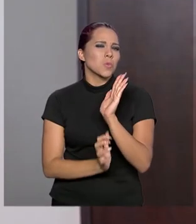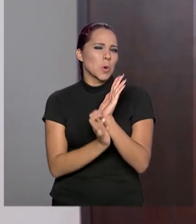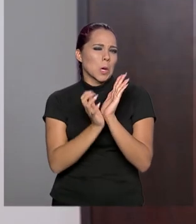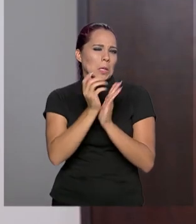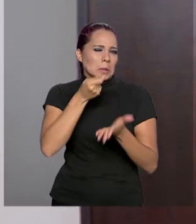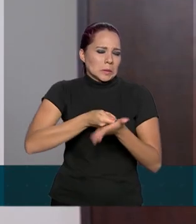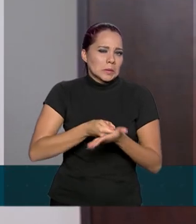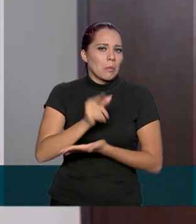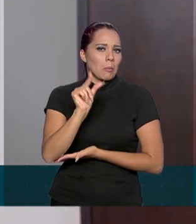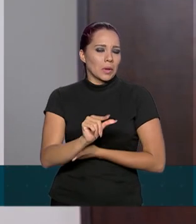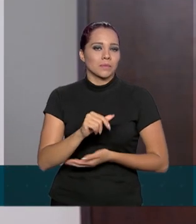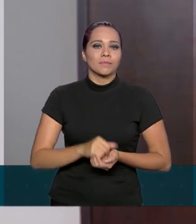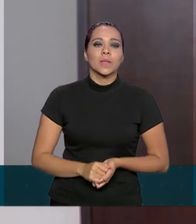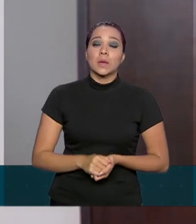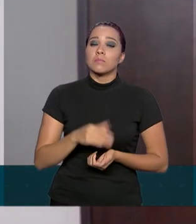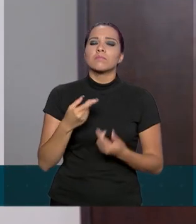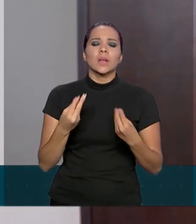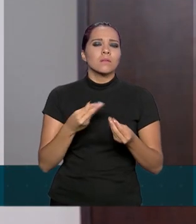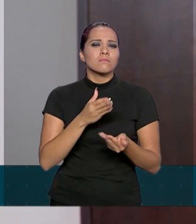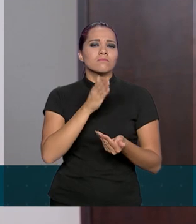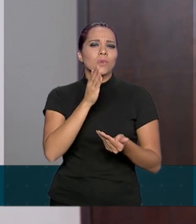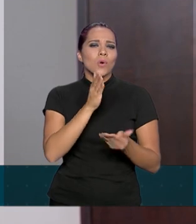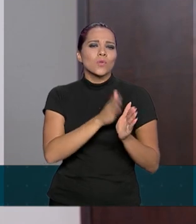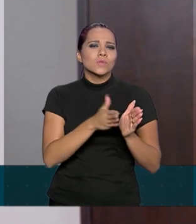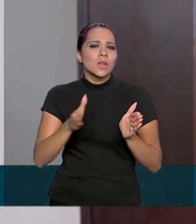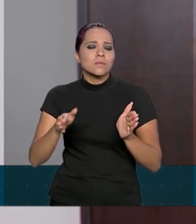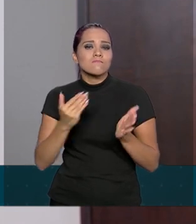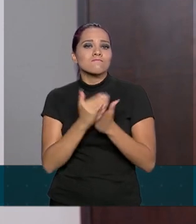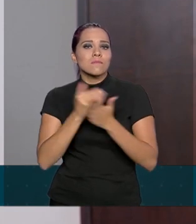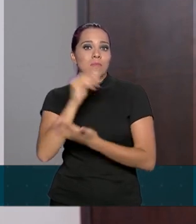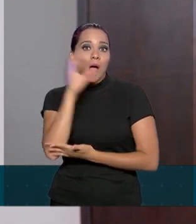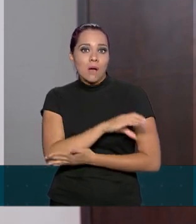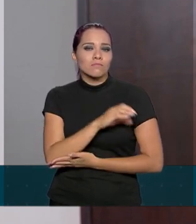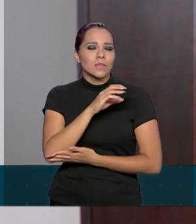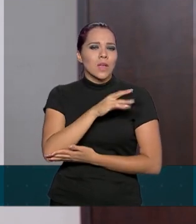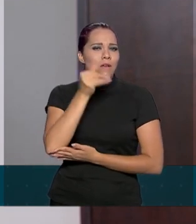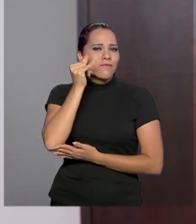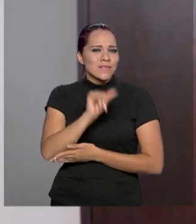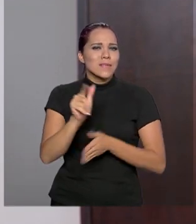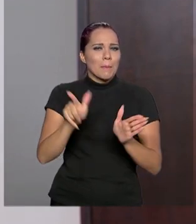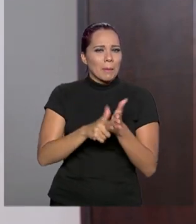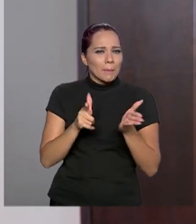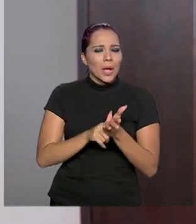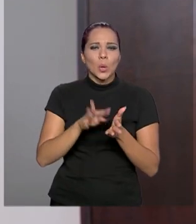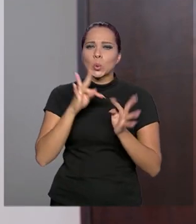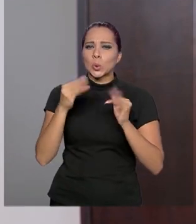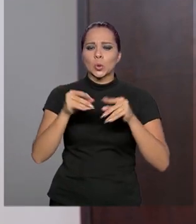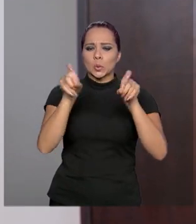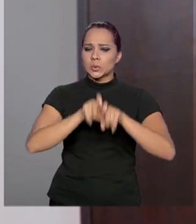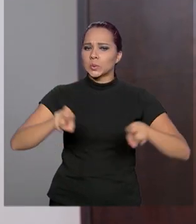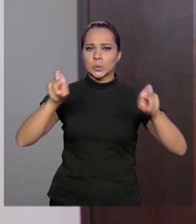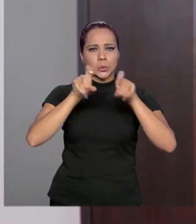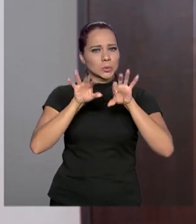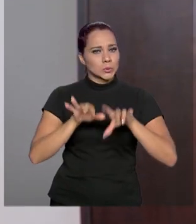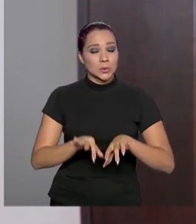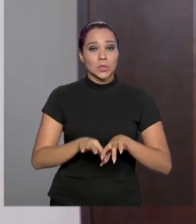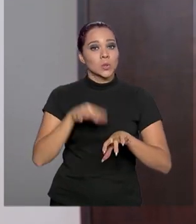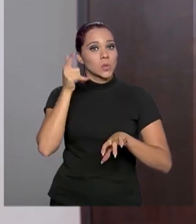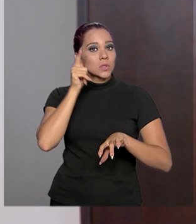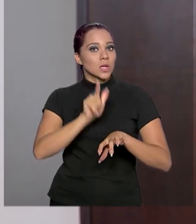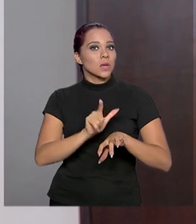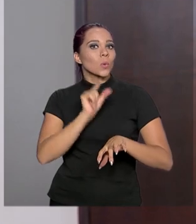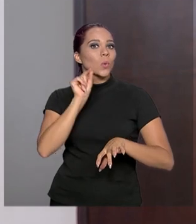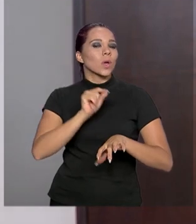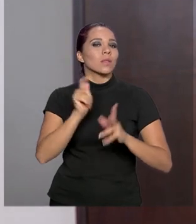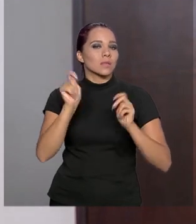Para que esse processo seja mais ágil, ele não utilize mais papel, ele seja todo informatizado. E com isso vai permitir que